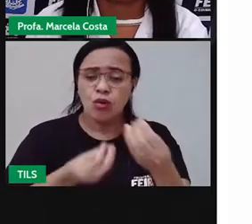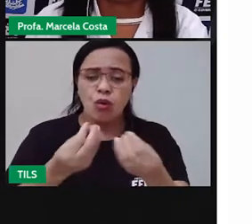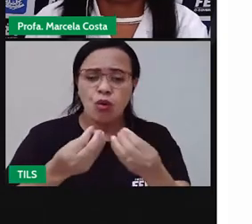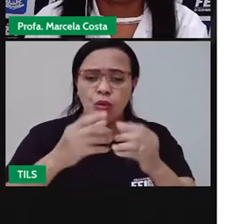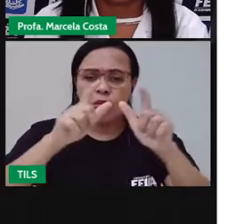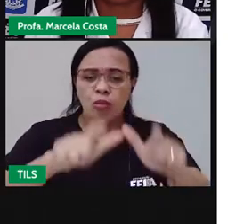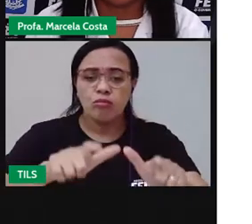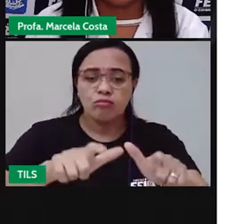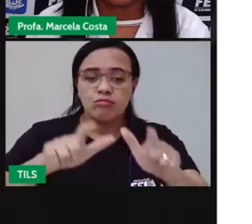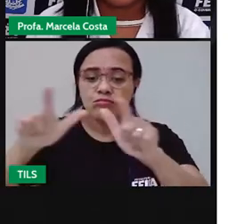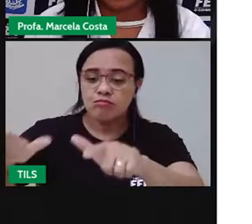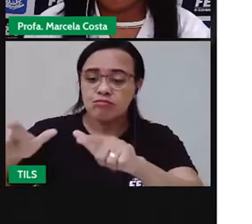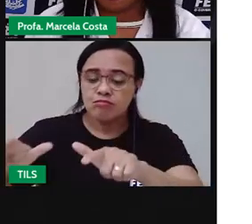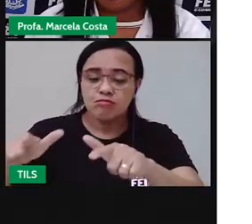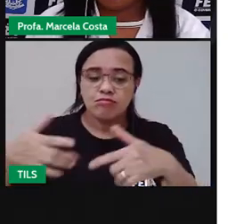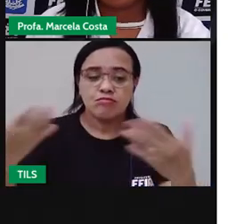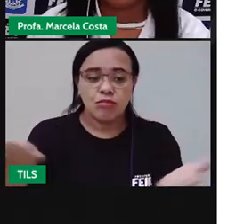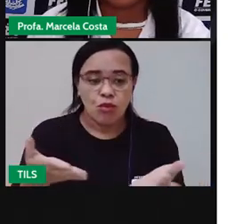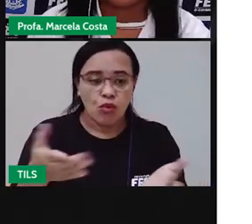espaços, tá bom?